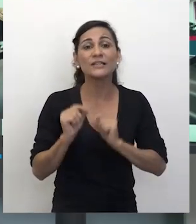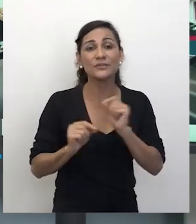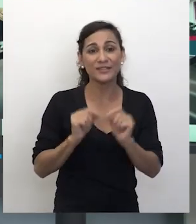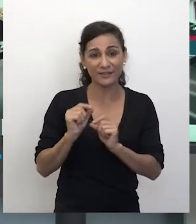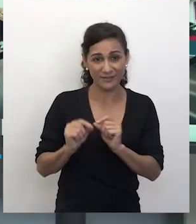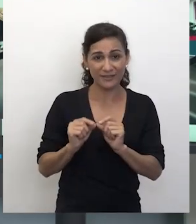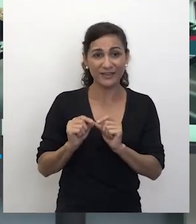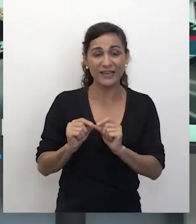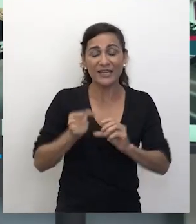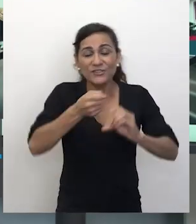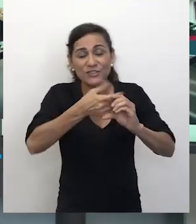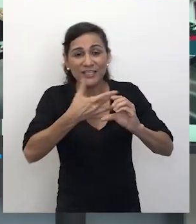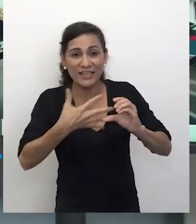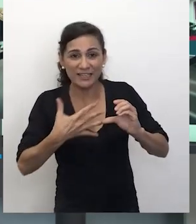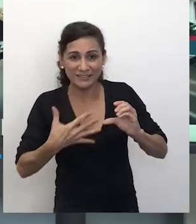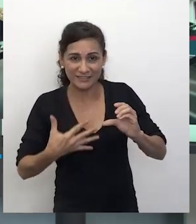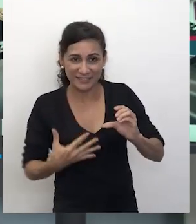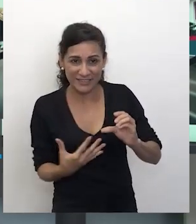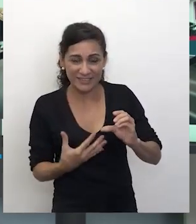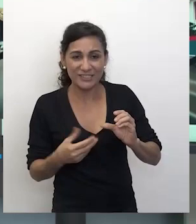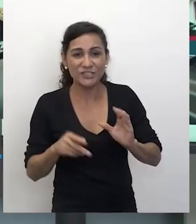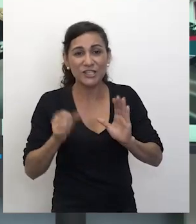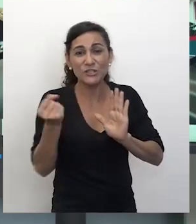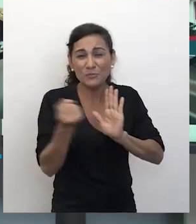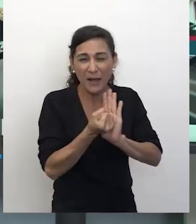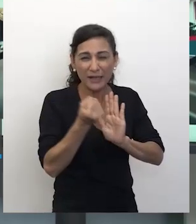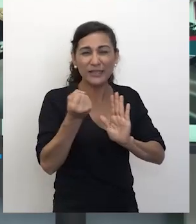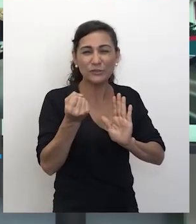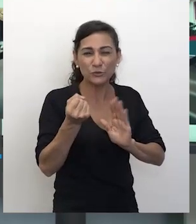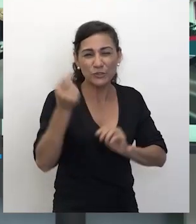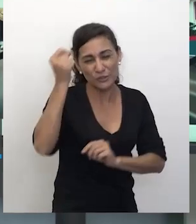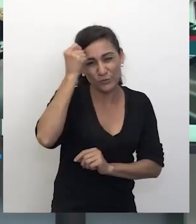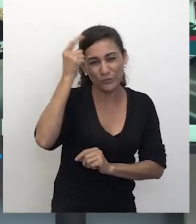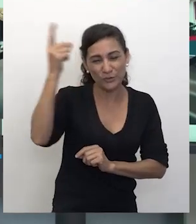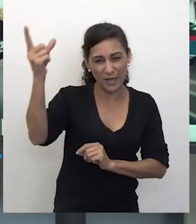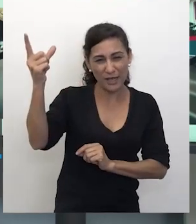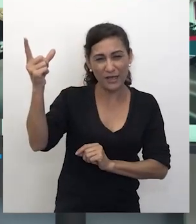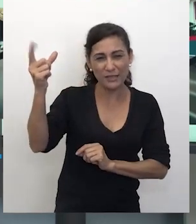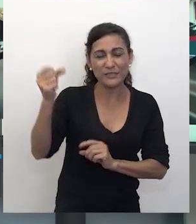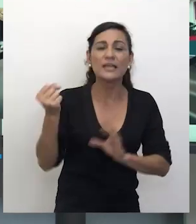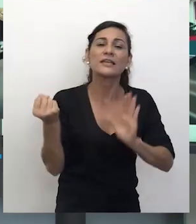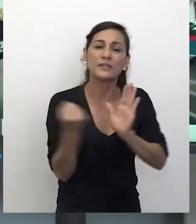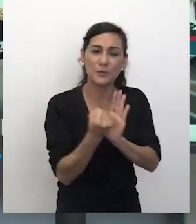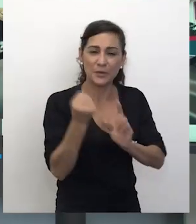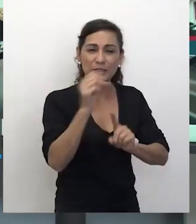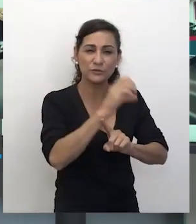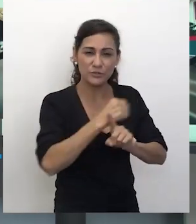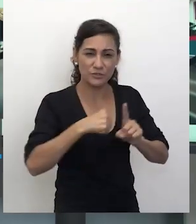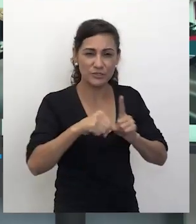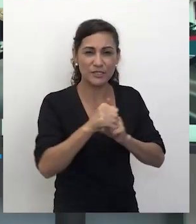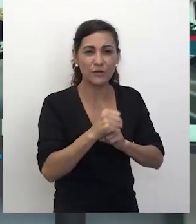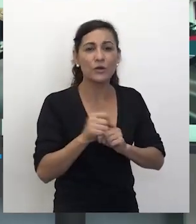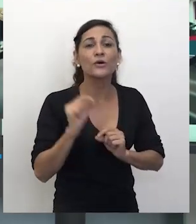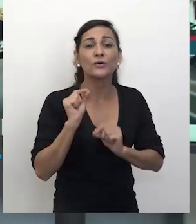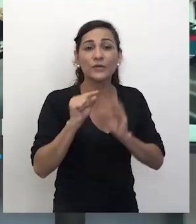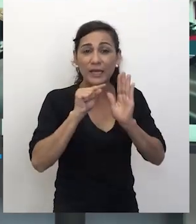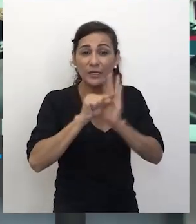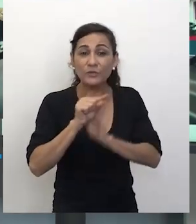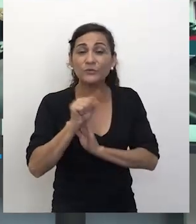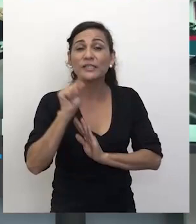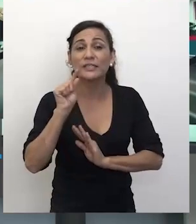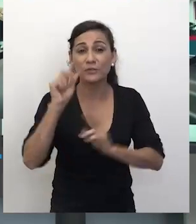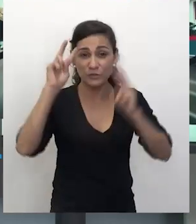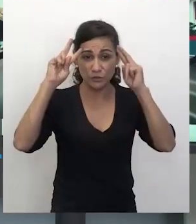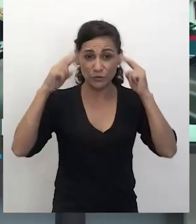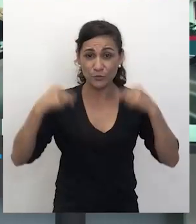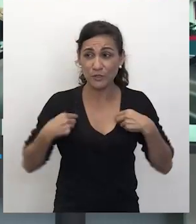de caracterizadores, de marcadores culturais e marcadores sociais. A questão é que os seres humanos, enquanto